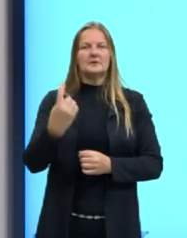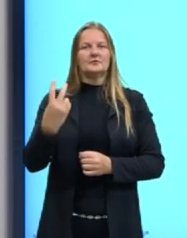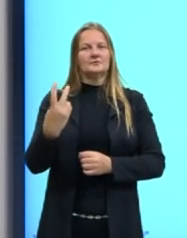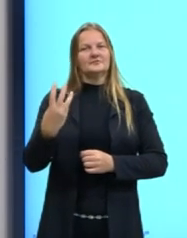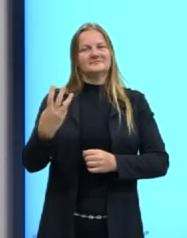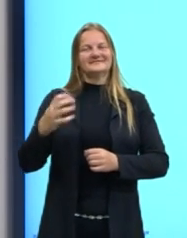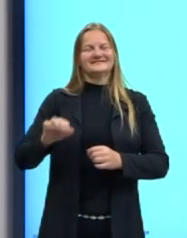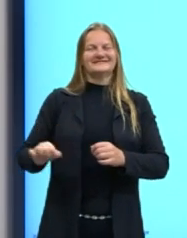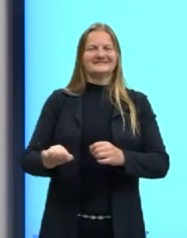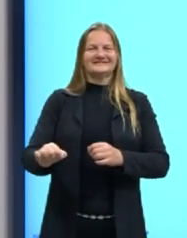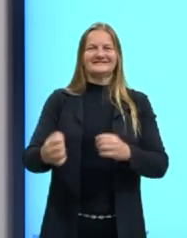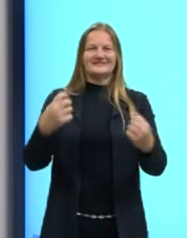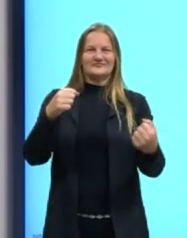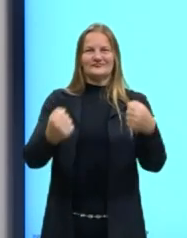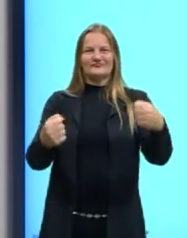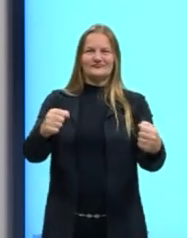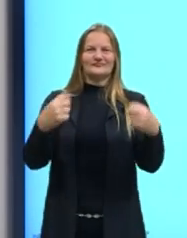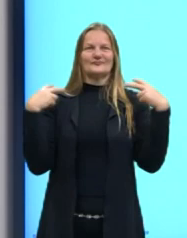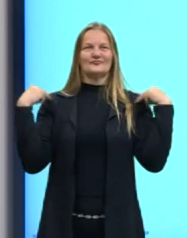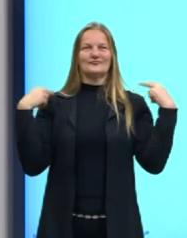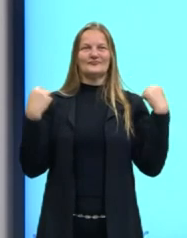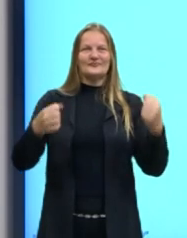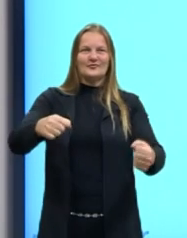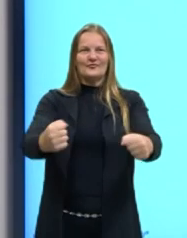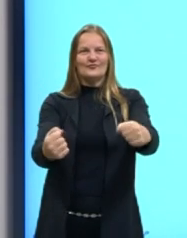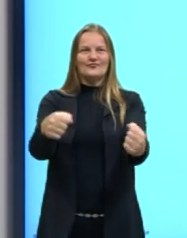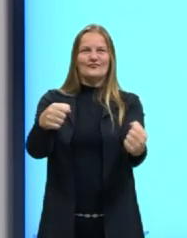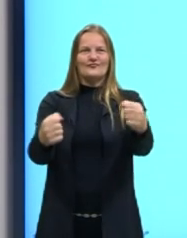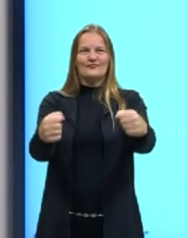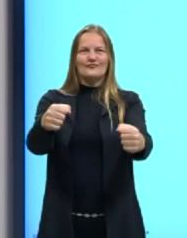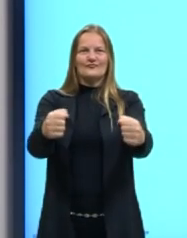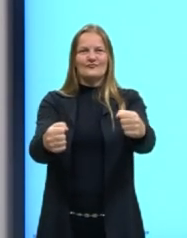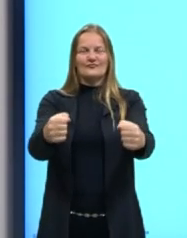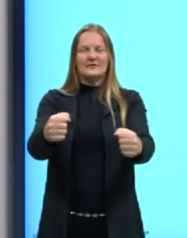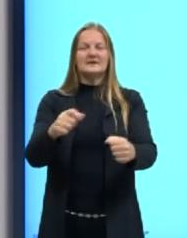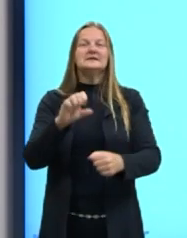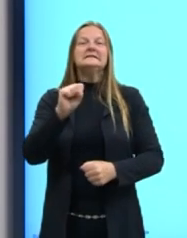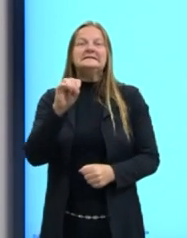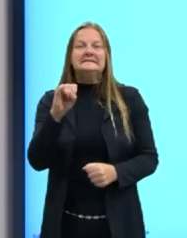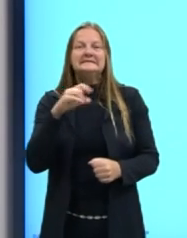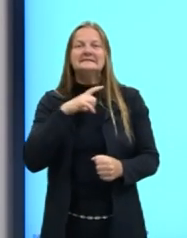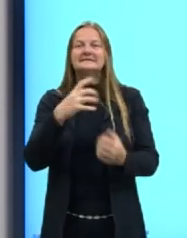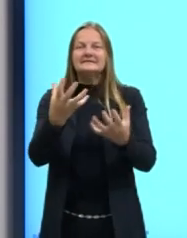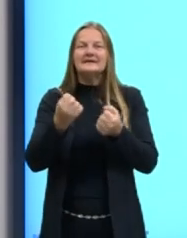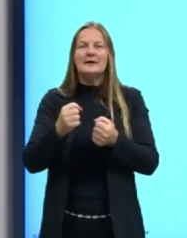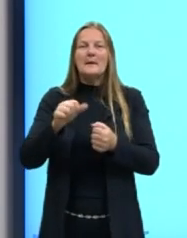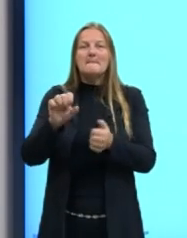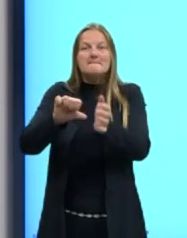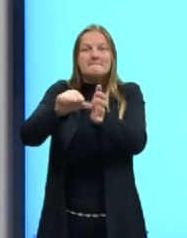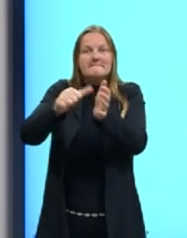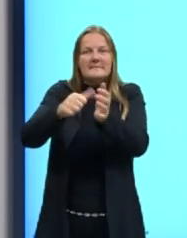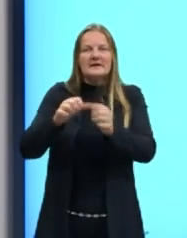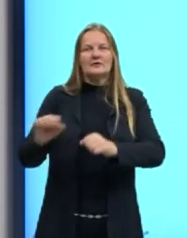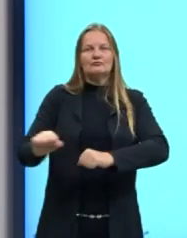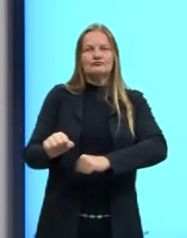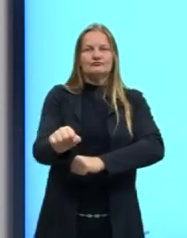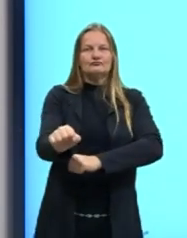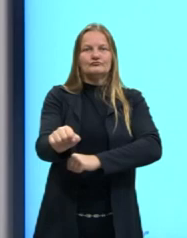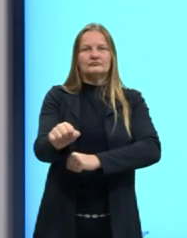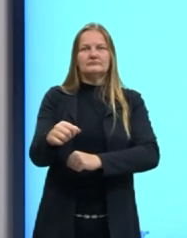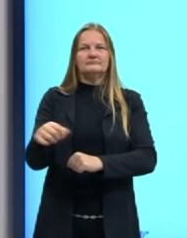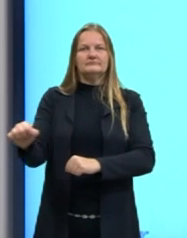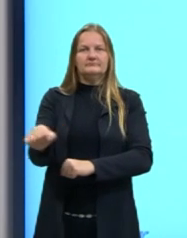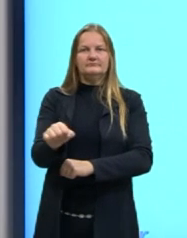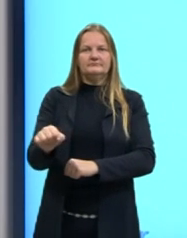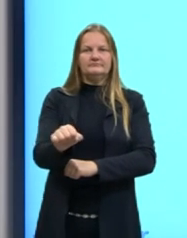dirige, está acostumado, a gente sabe que se eu quero colocar a primeira marcha no carro, o que eu estou fazendo? Eu quero